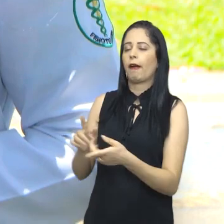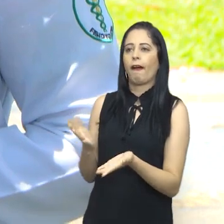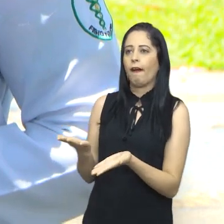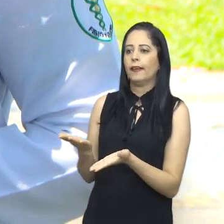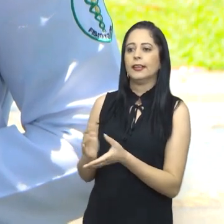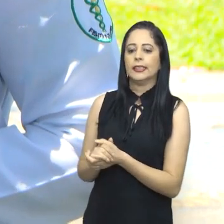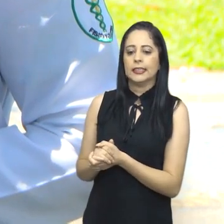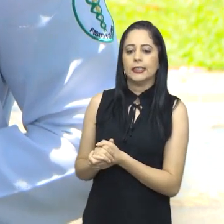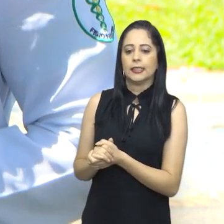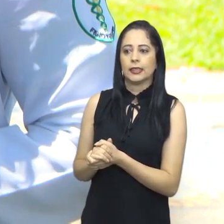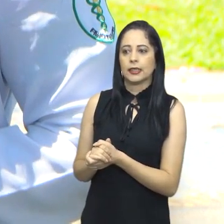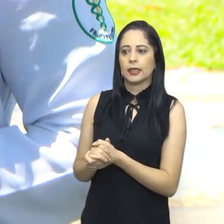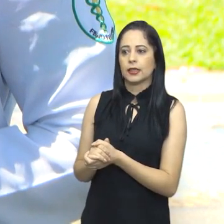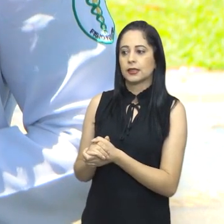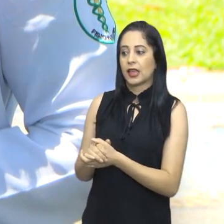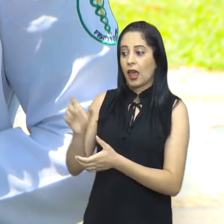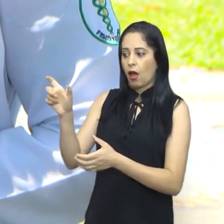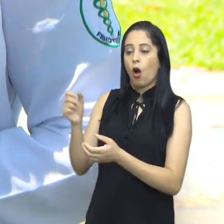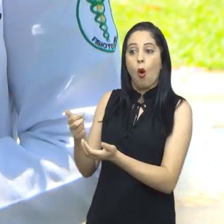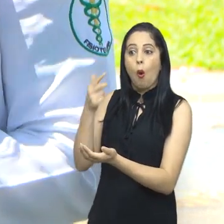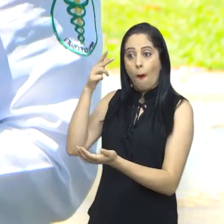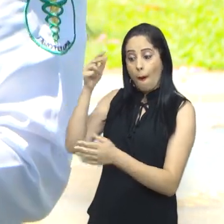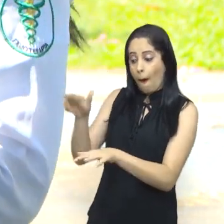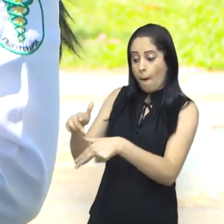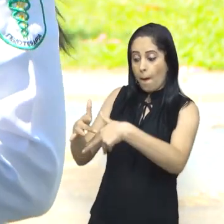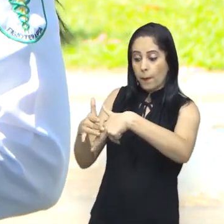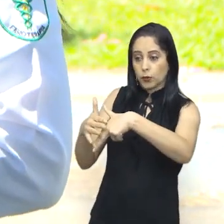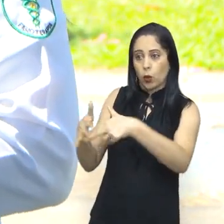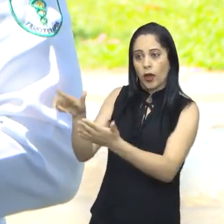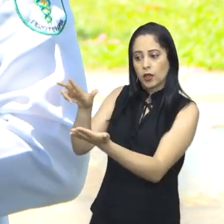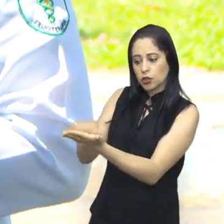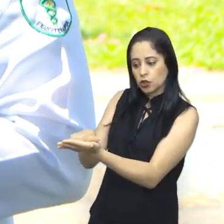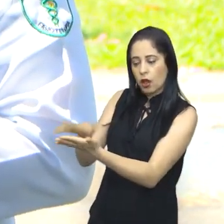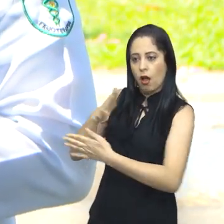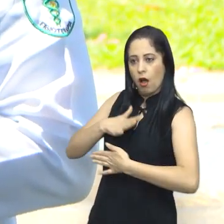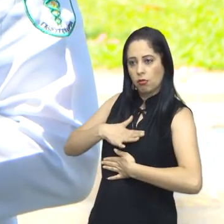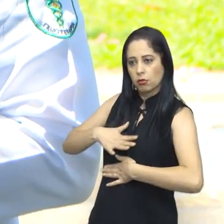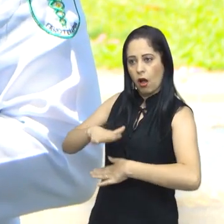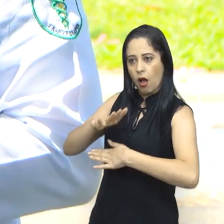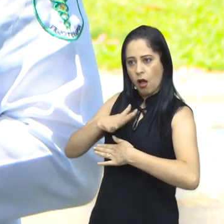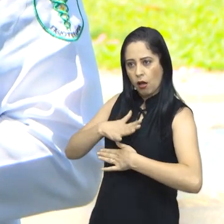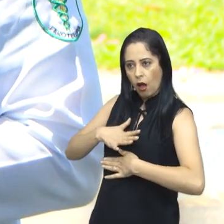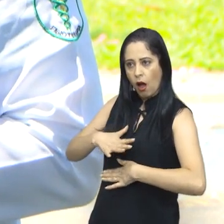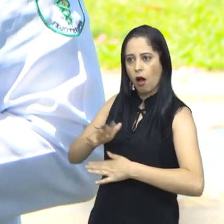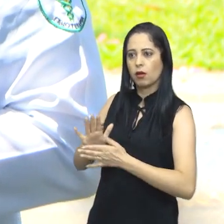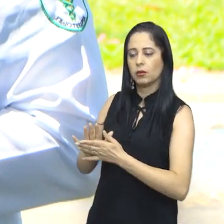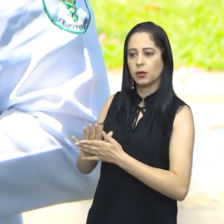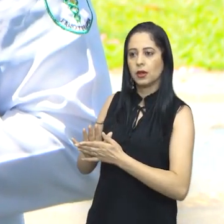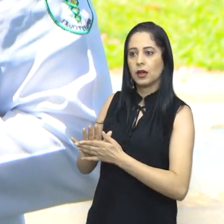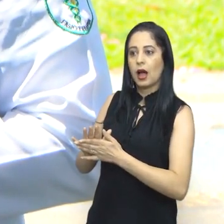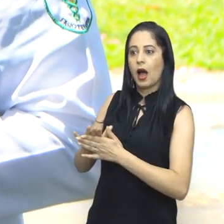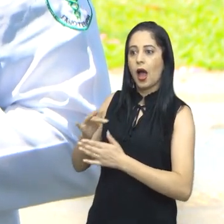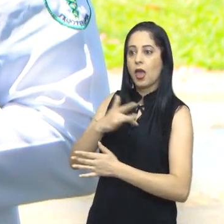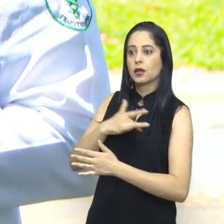Porque, assim, com a tranquilidade de uma ter informação sobre a outra, né? E pelo menos, assim,